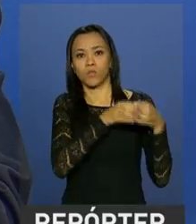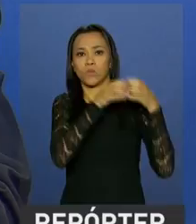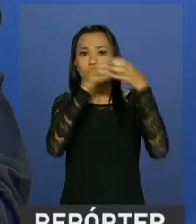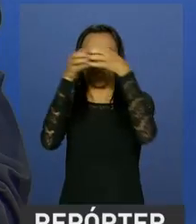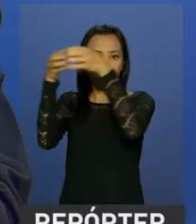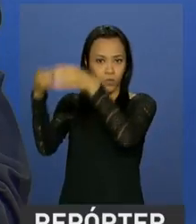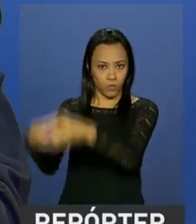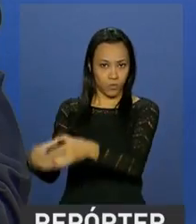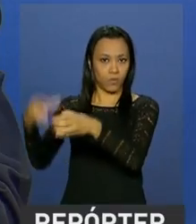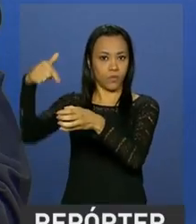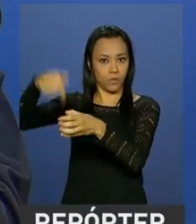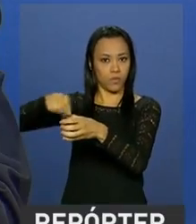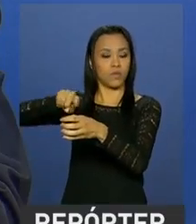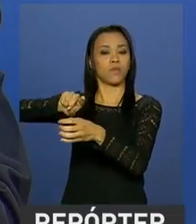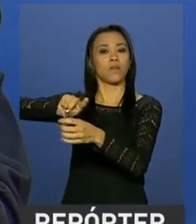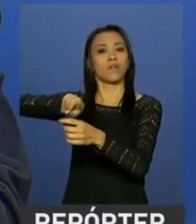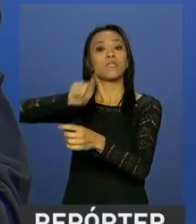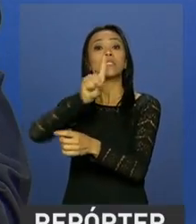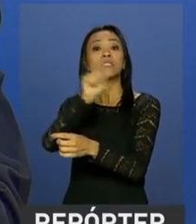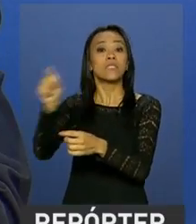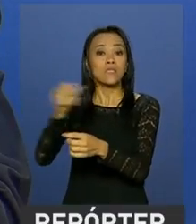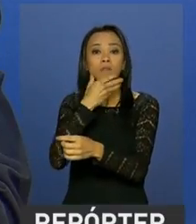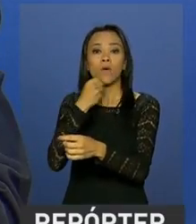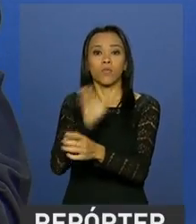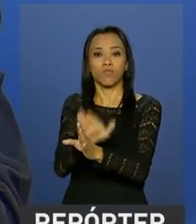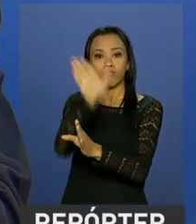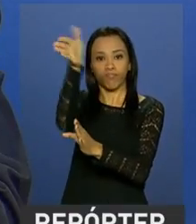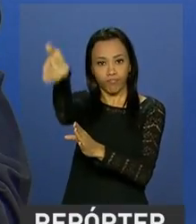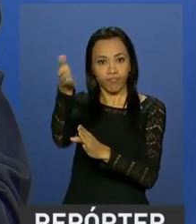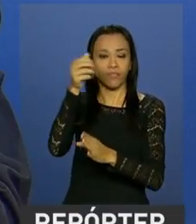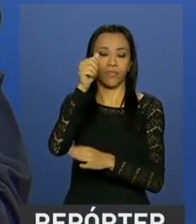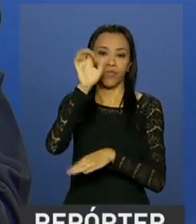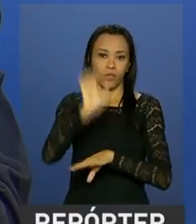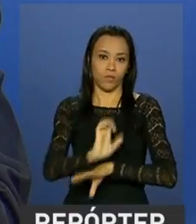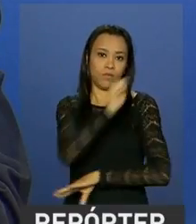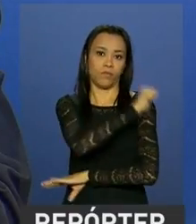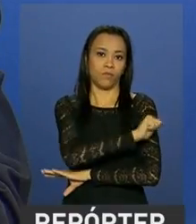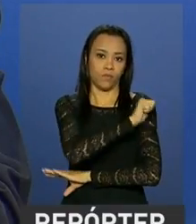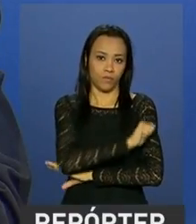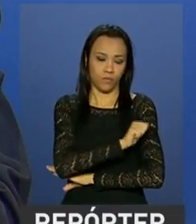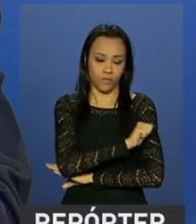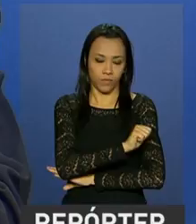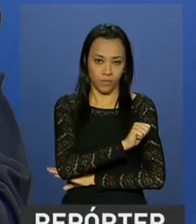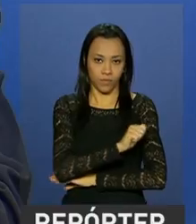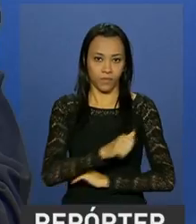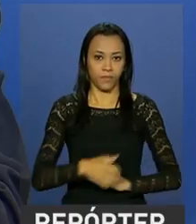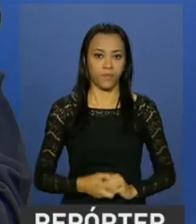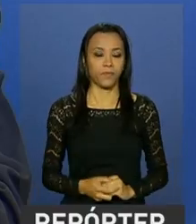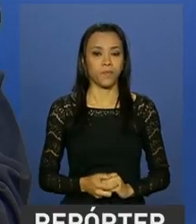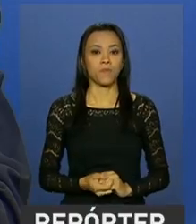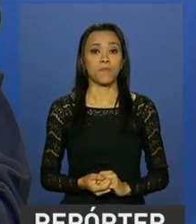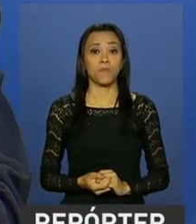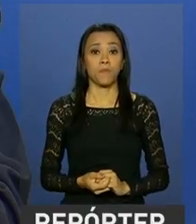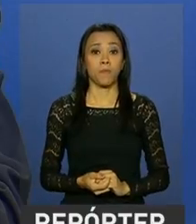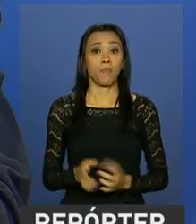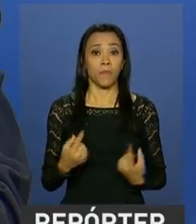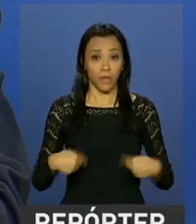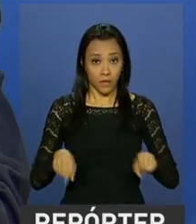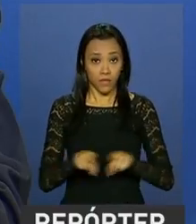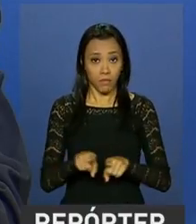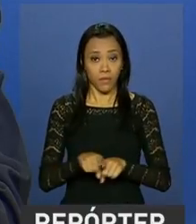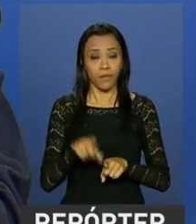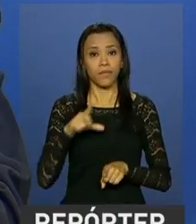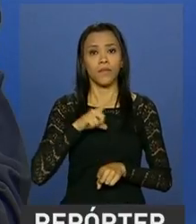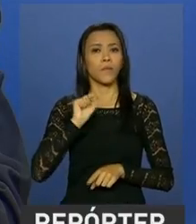de mais 100 neste primeiro momento. E também há um pleito